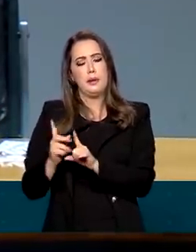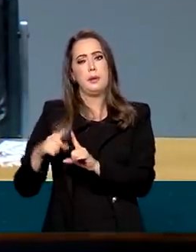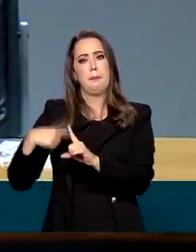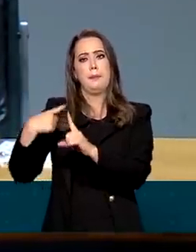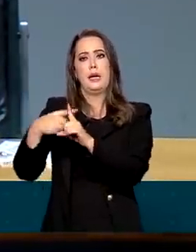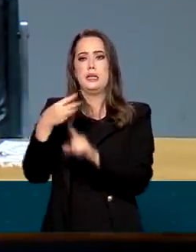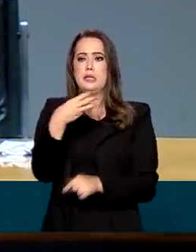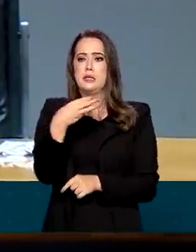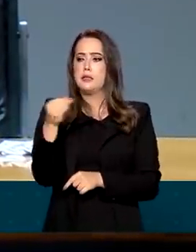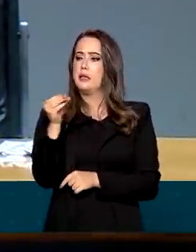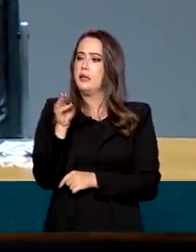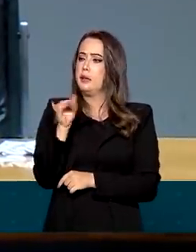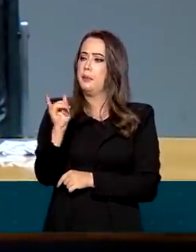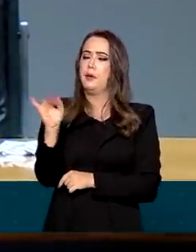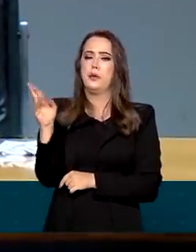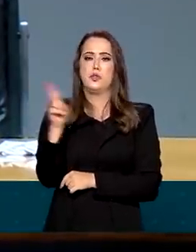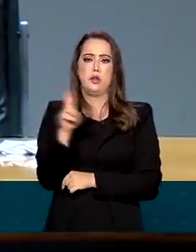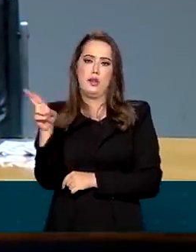o Auxílio Brasil